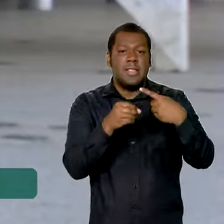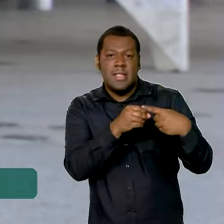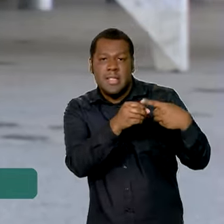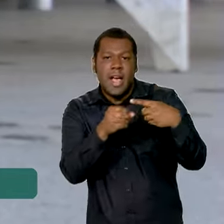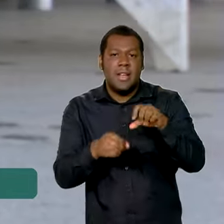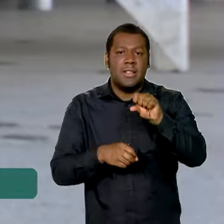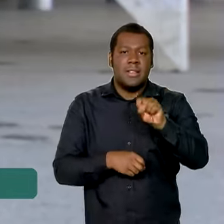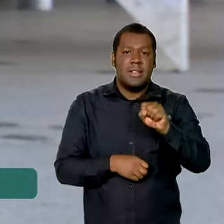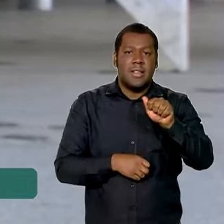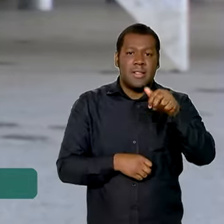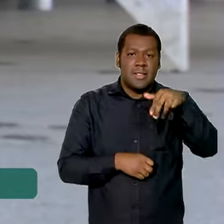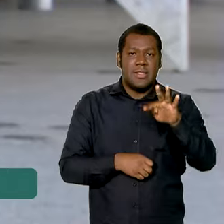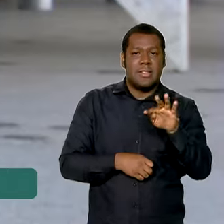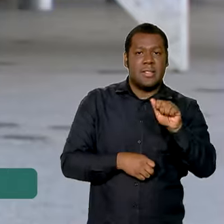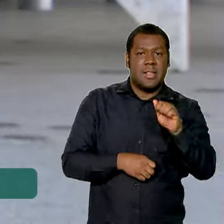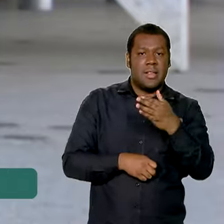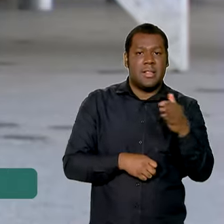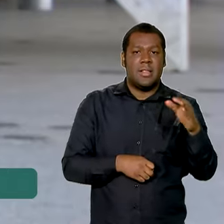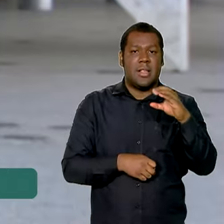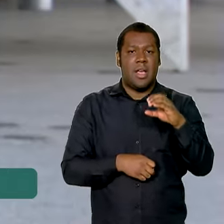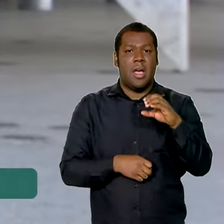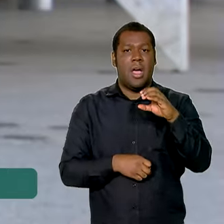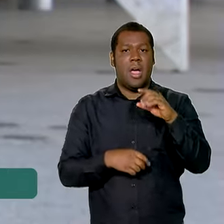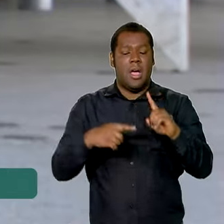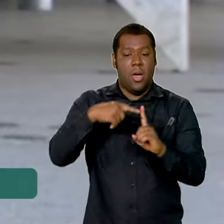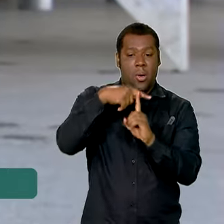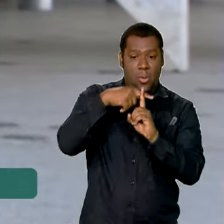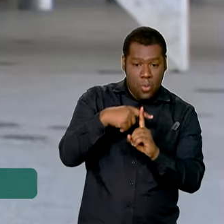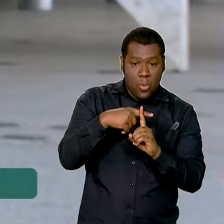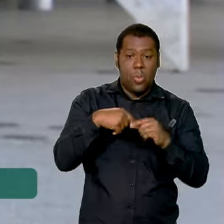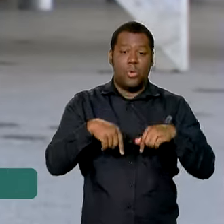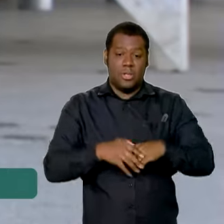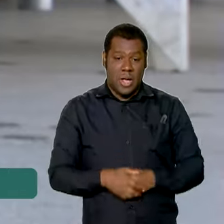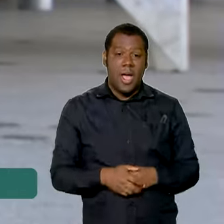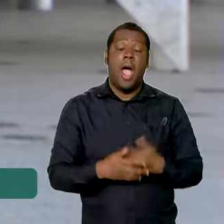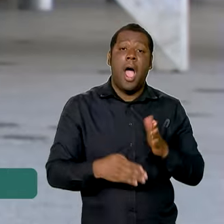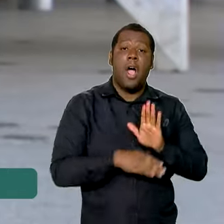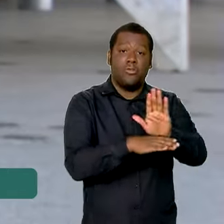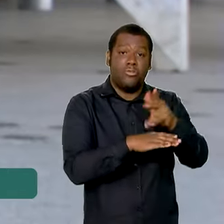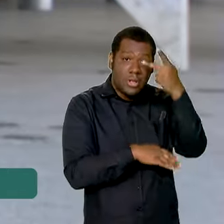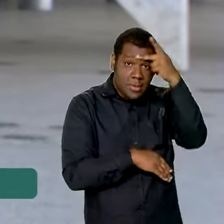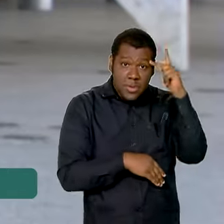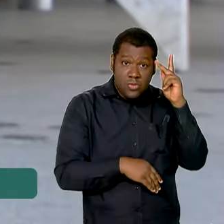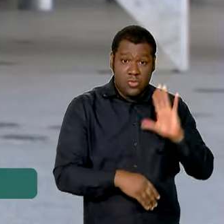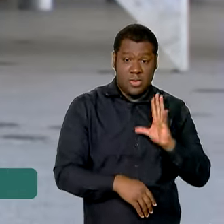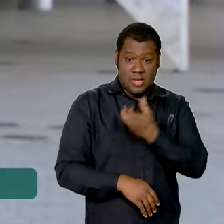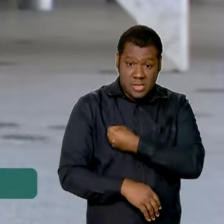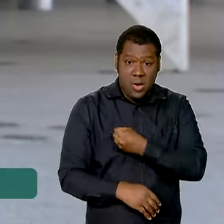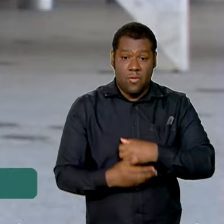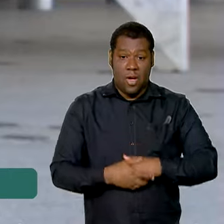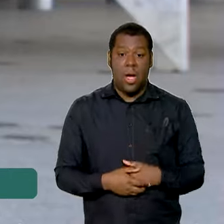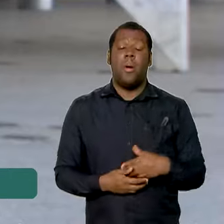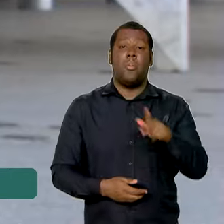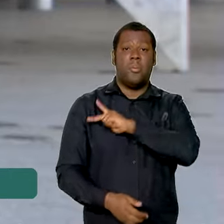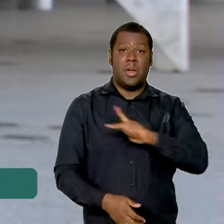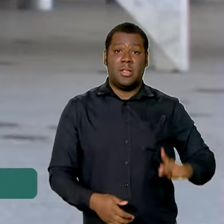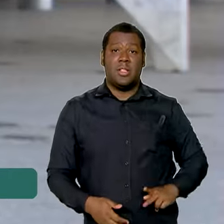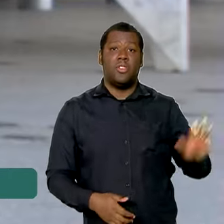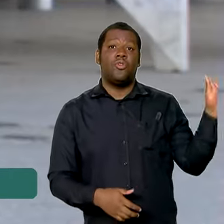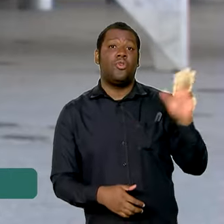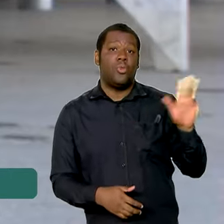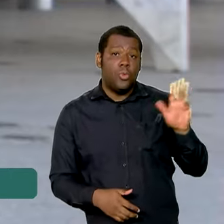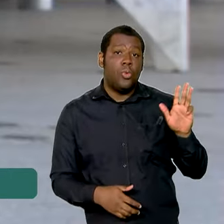Sinimbu e Candelária para socorrer pessoas que estavam ilhadas. Pelas redes sociais, Lula informou que conversou com os